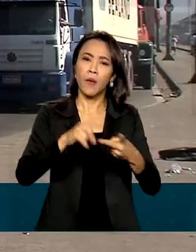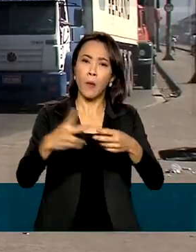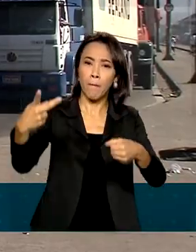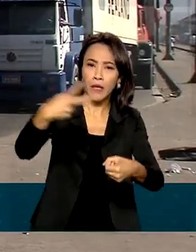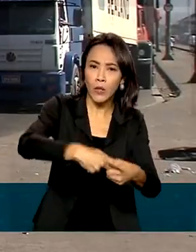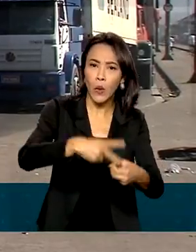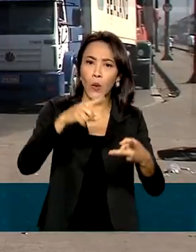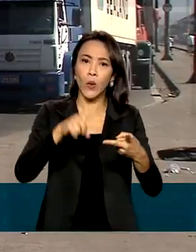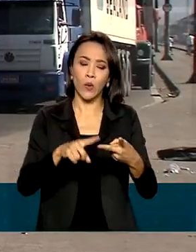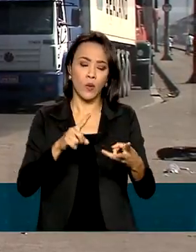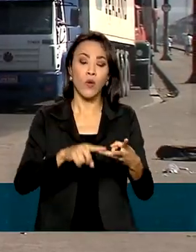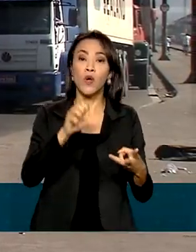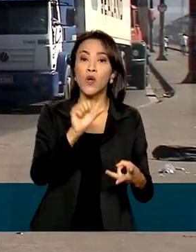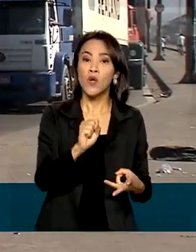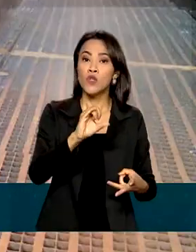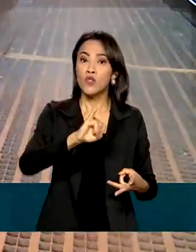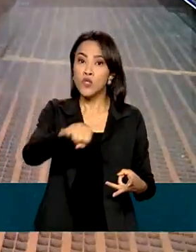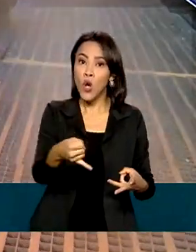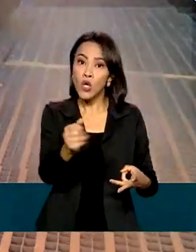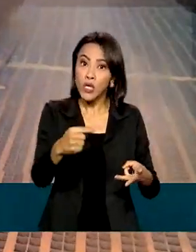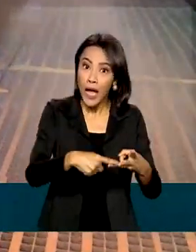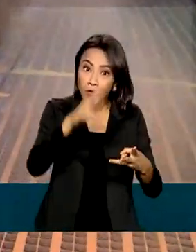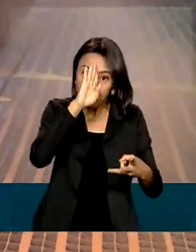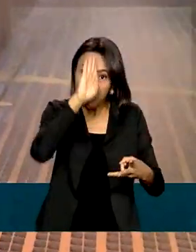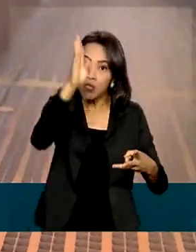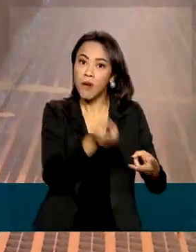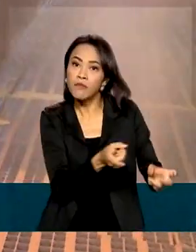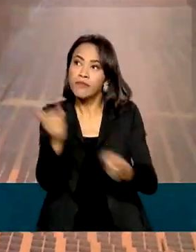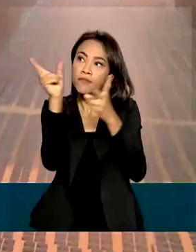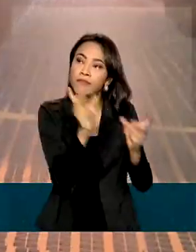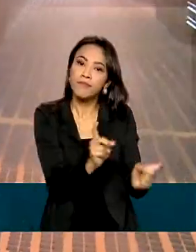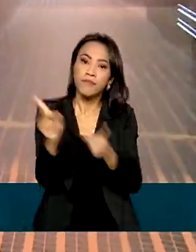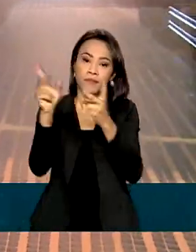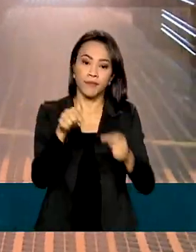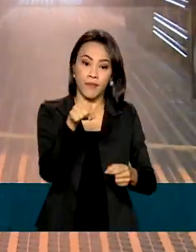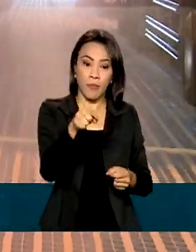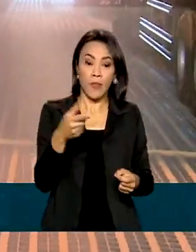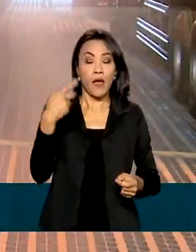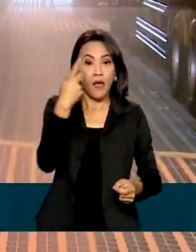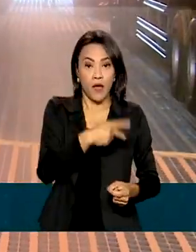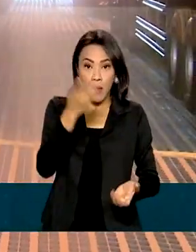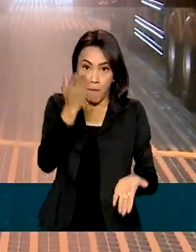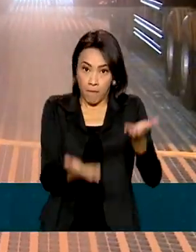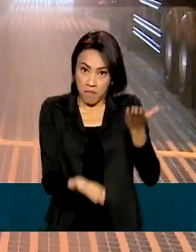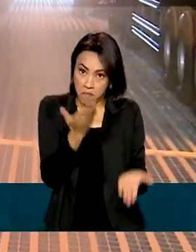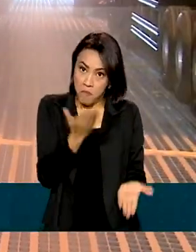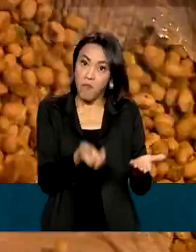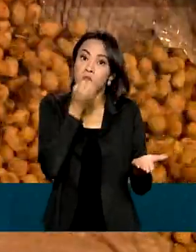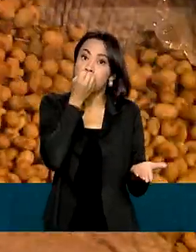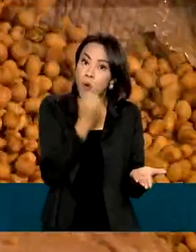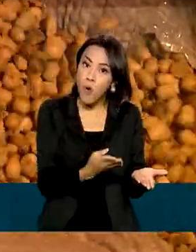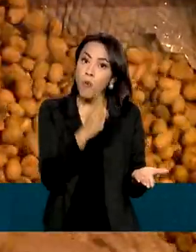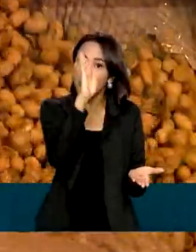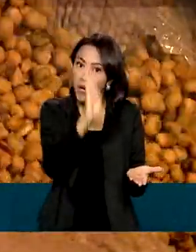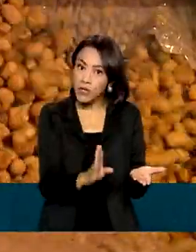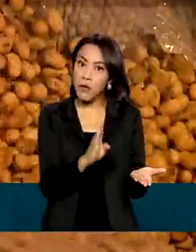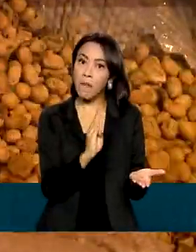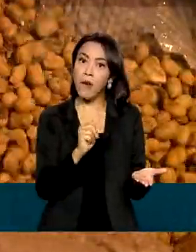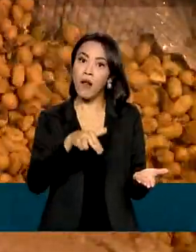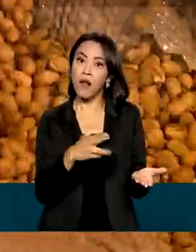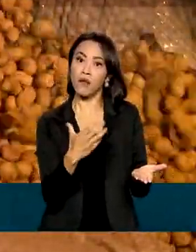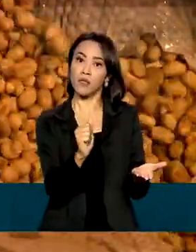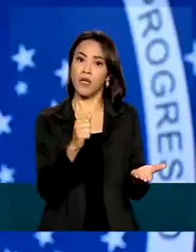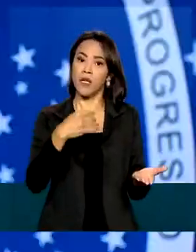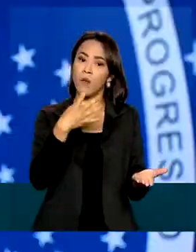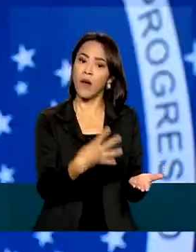estão entre os principais produtos. A balança comercial em 2021 foi favorável ao Brasil em 40 bilhões de